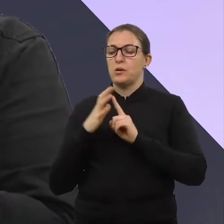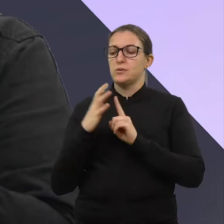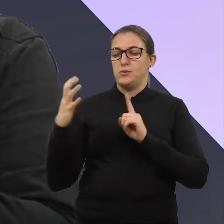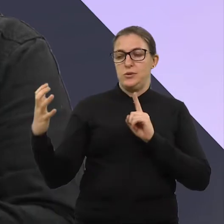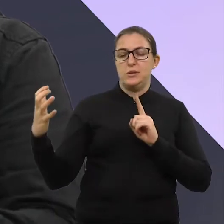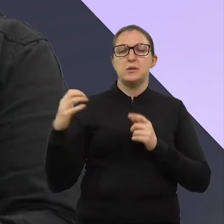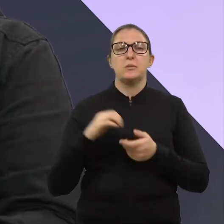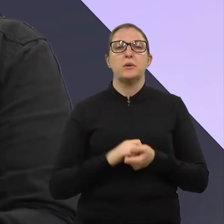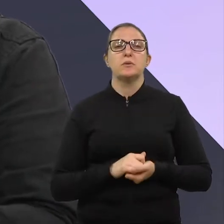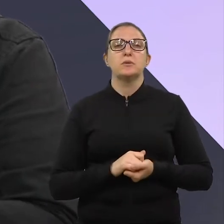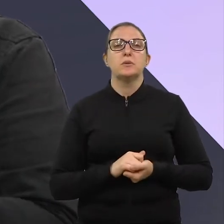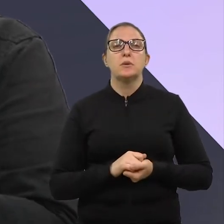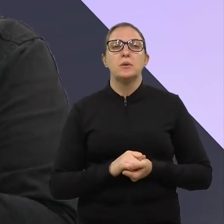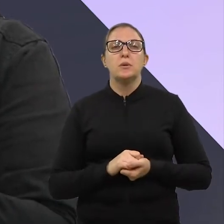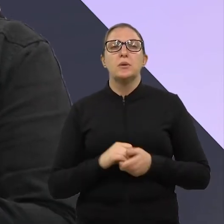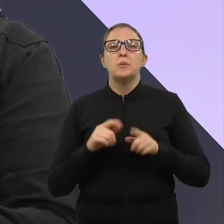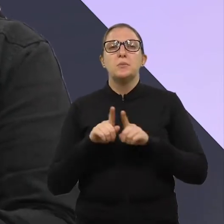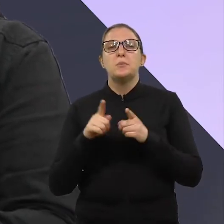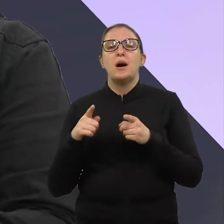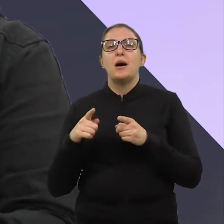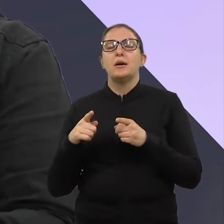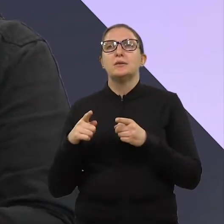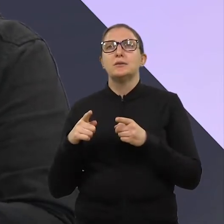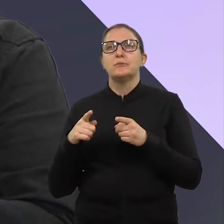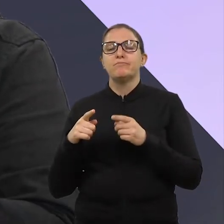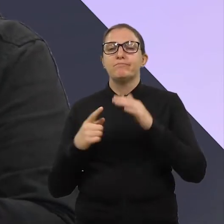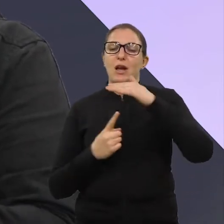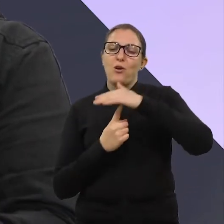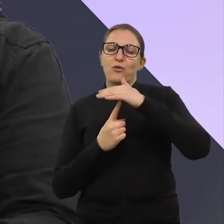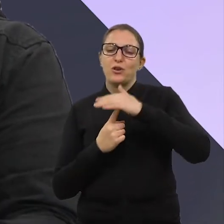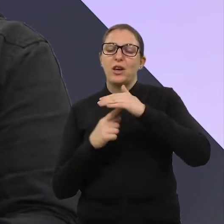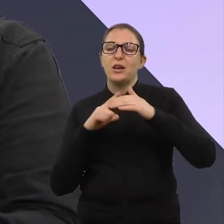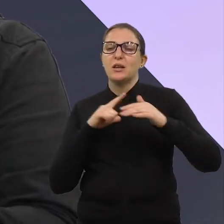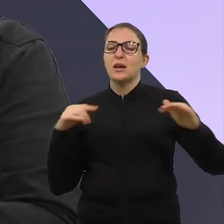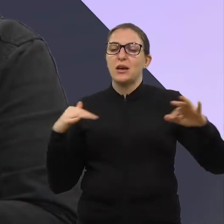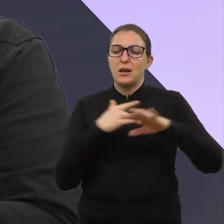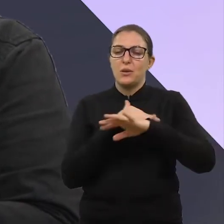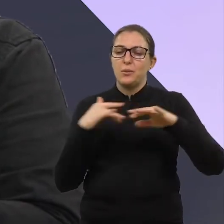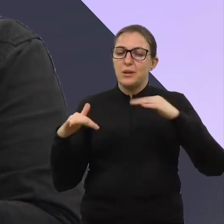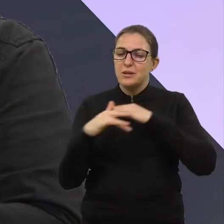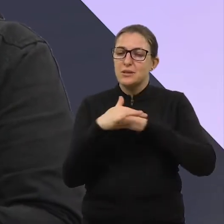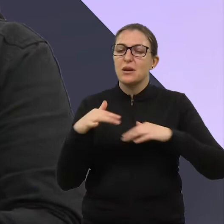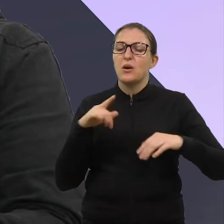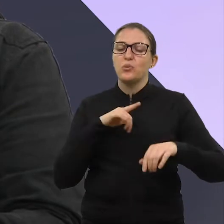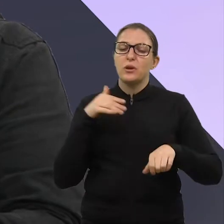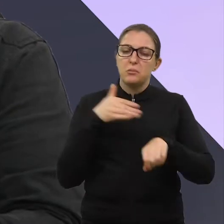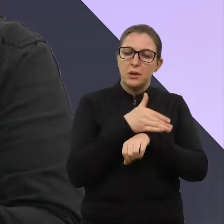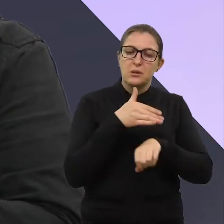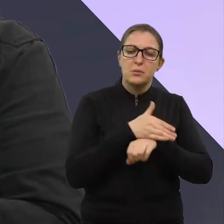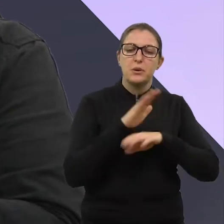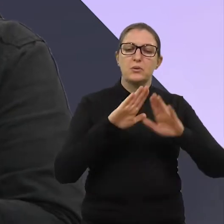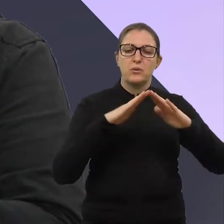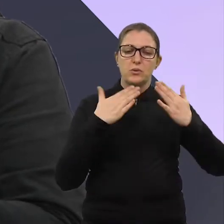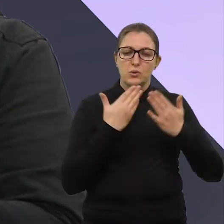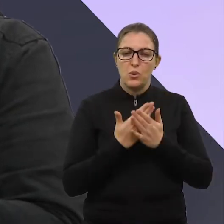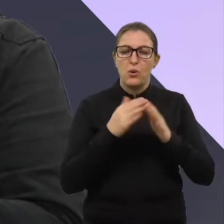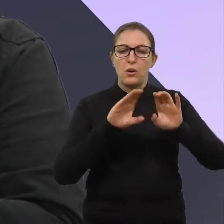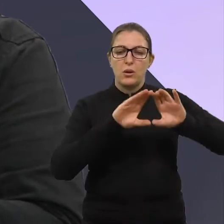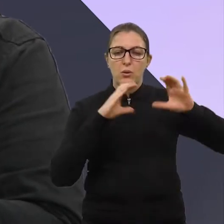Mas, para um processo como esse, que reúne um grupo de pessoas enormes, que são lá as escolas, a comunidade, nós vamos